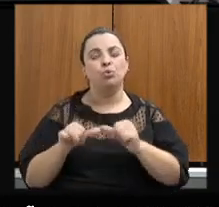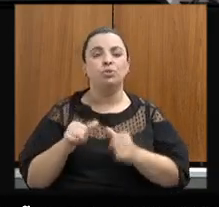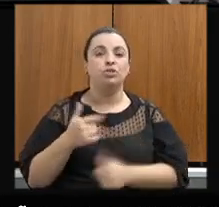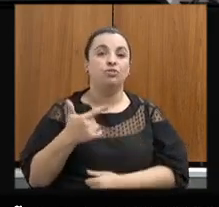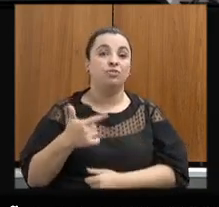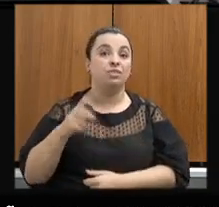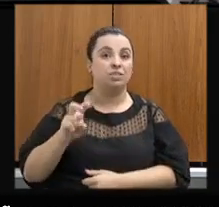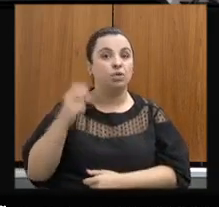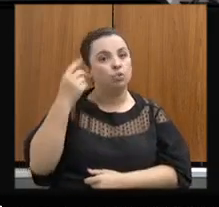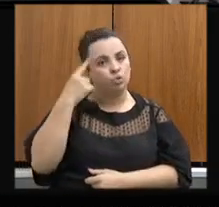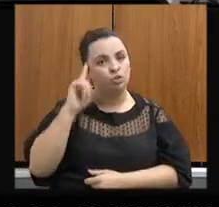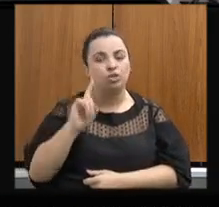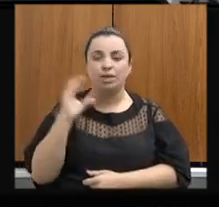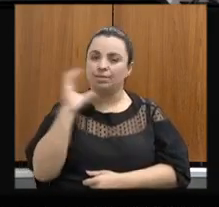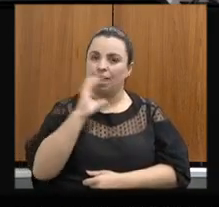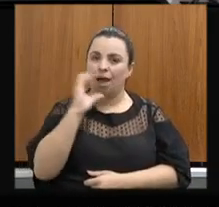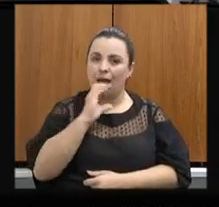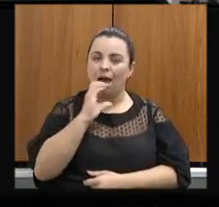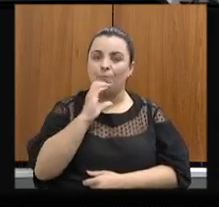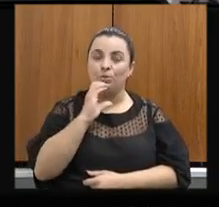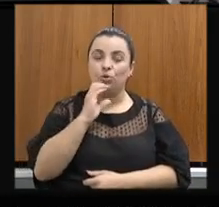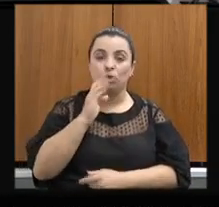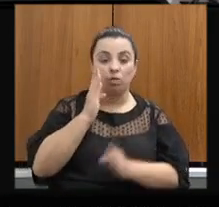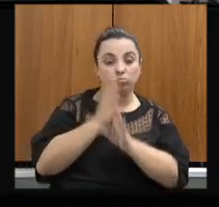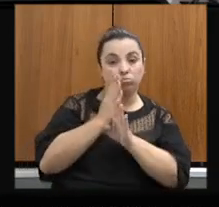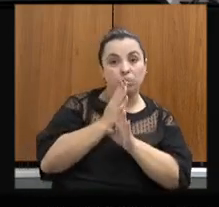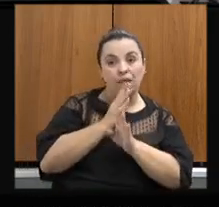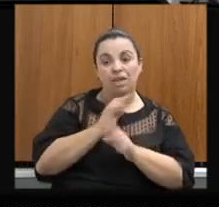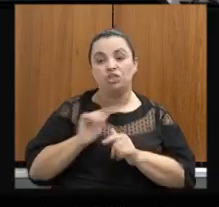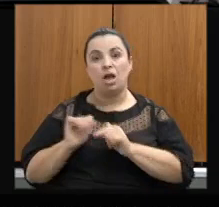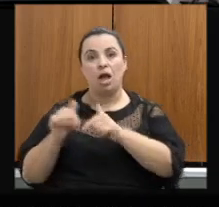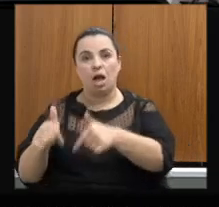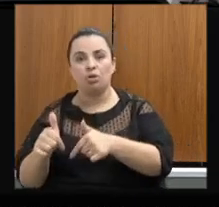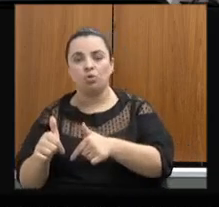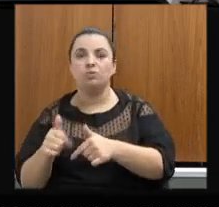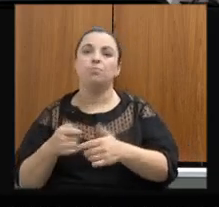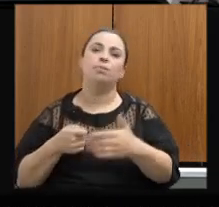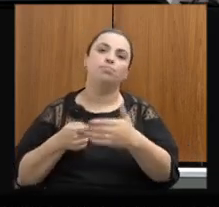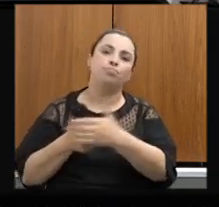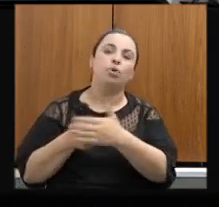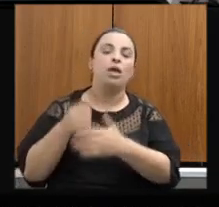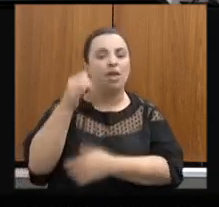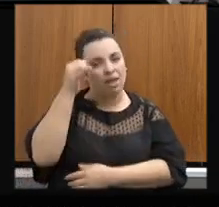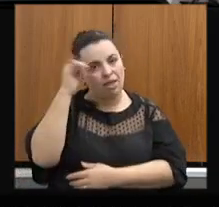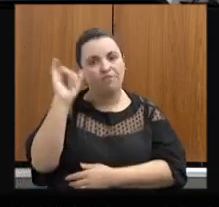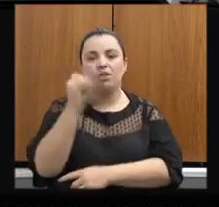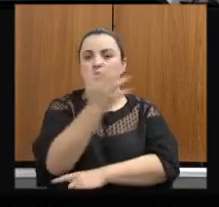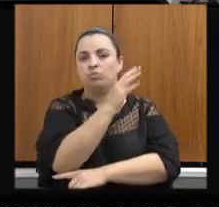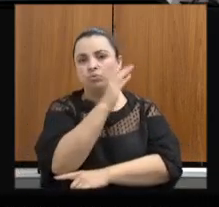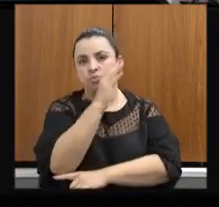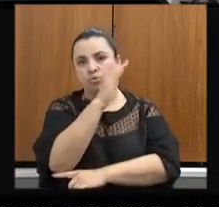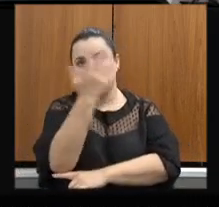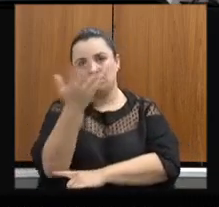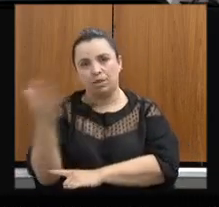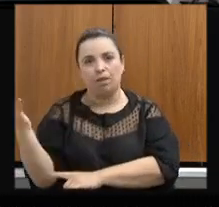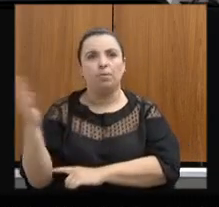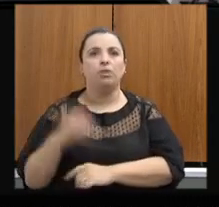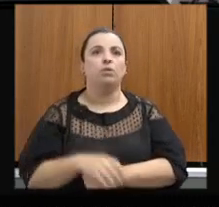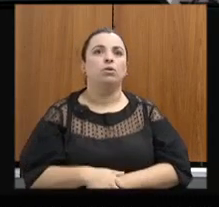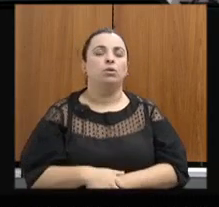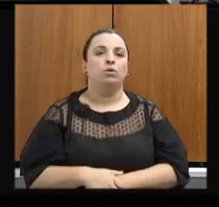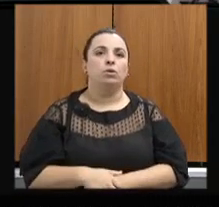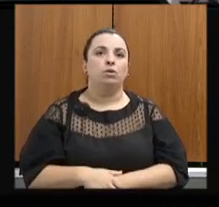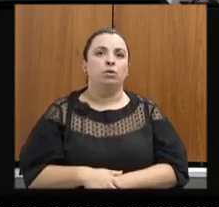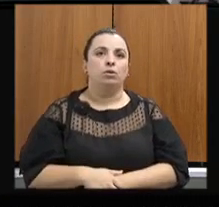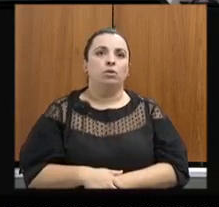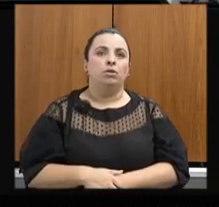25 dias entre a detecção e a nossa atuação em campo de combate ao desmatamento irregular. Por favor. Bem,